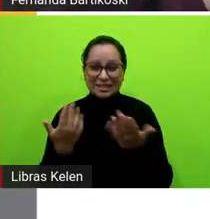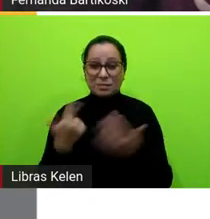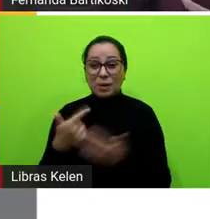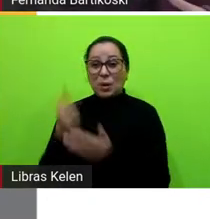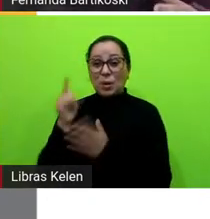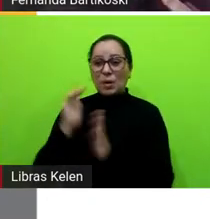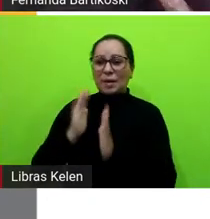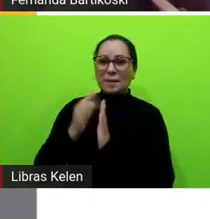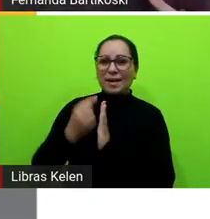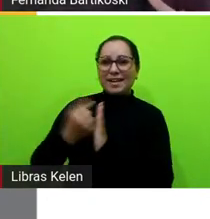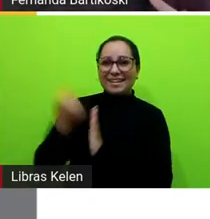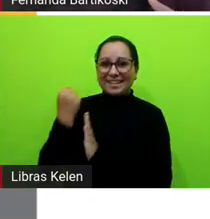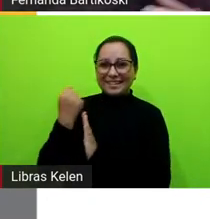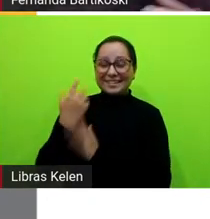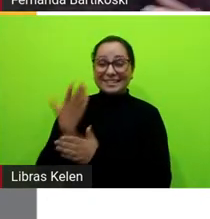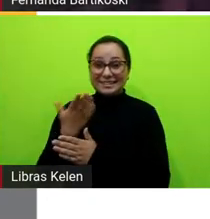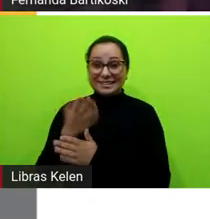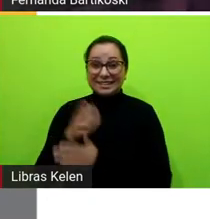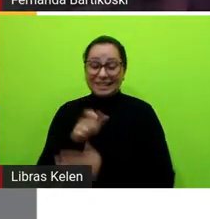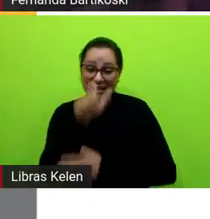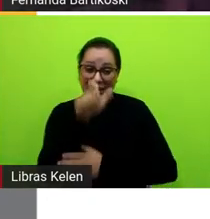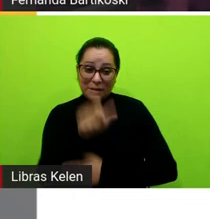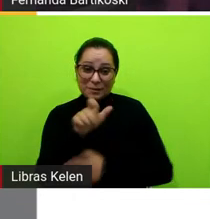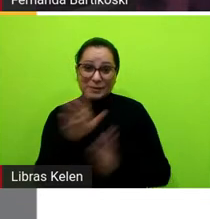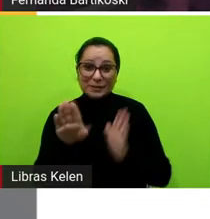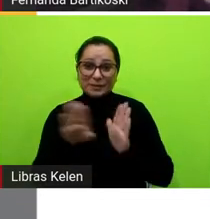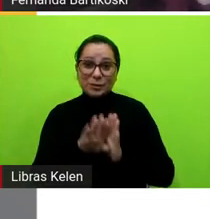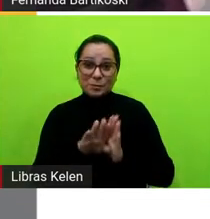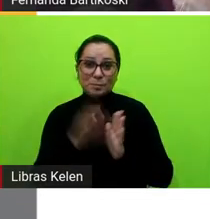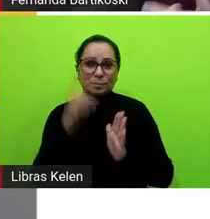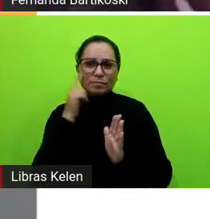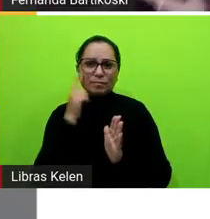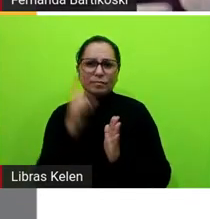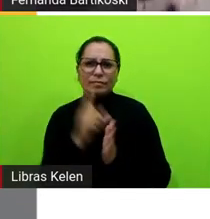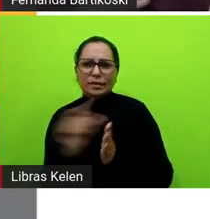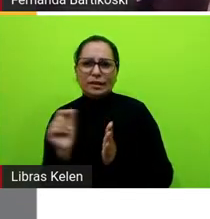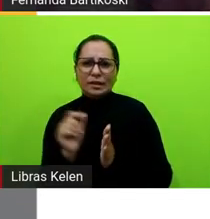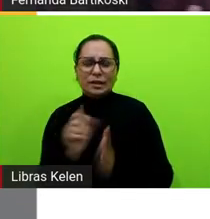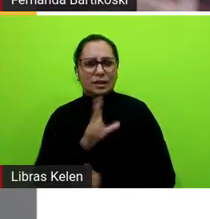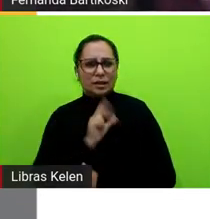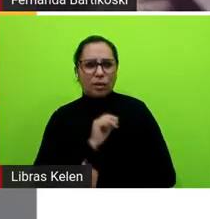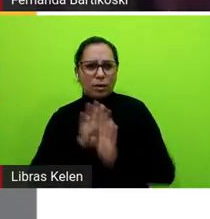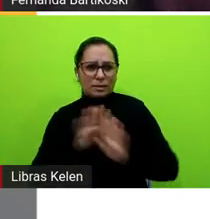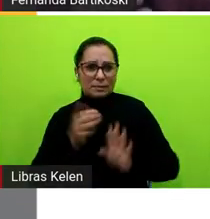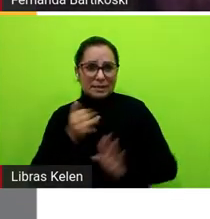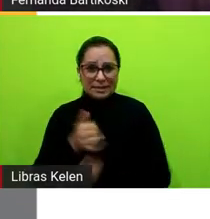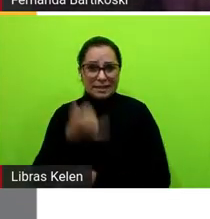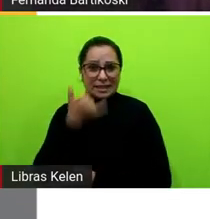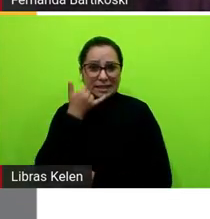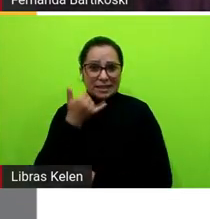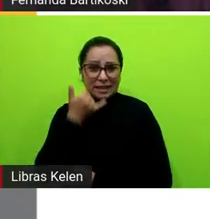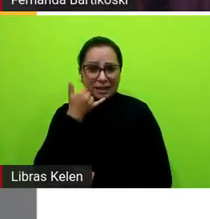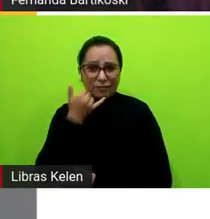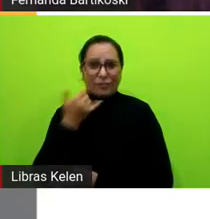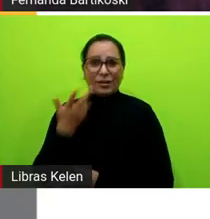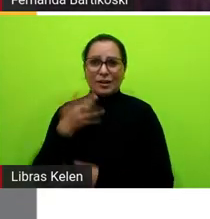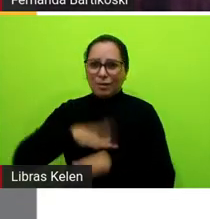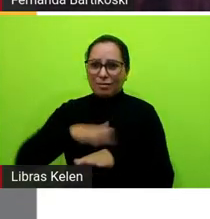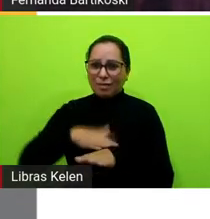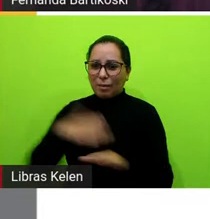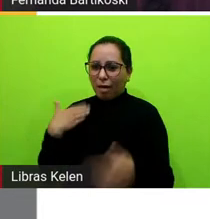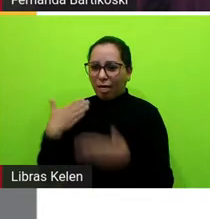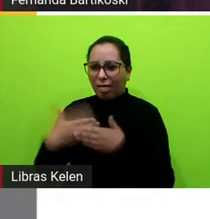pessoa chegou ali a pessoa vai embora nossa mas se tivesse um telefone ia otimizar esse tempo né essas